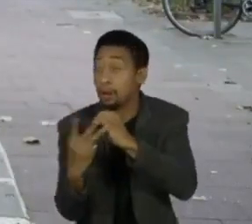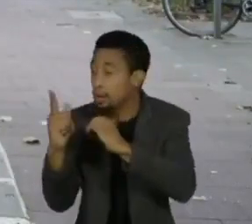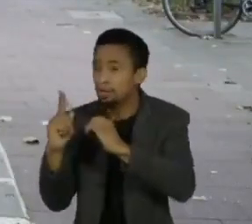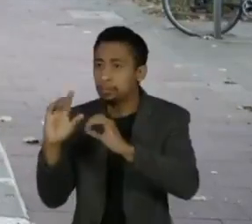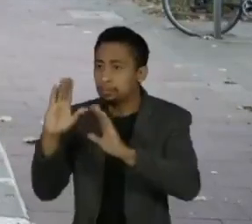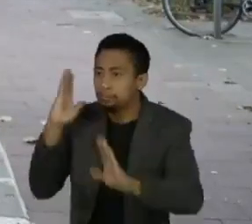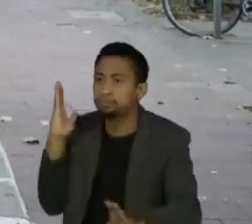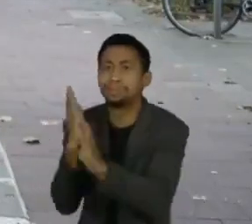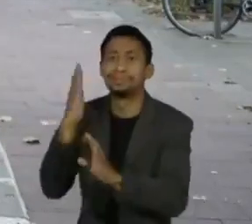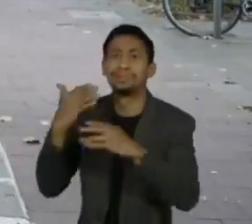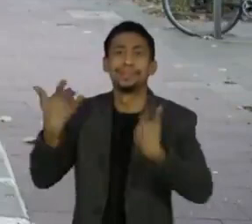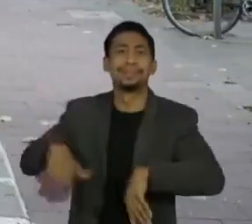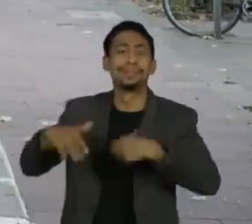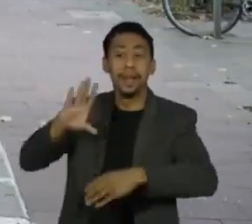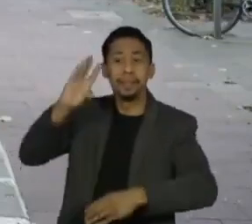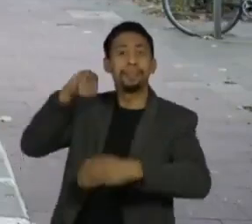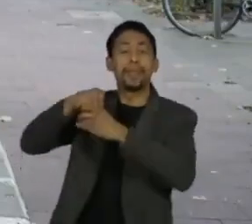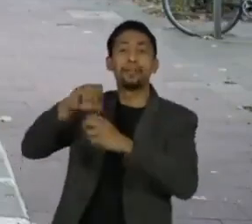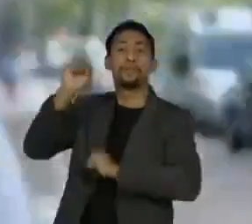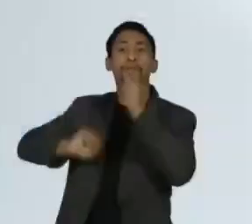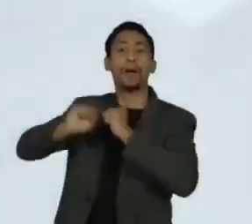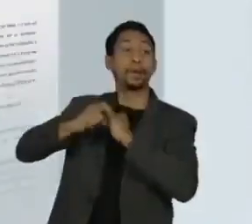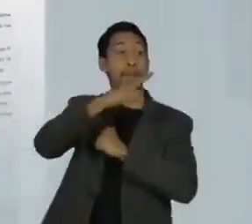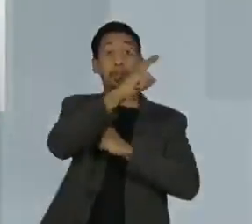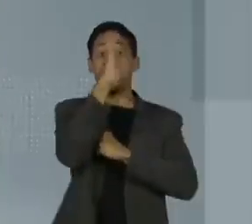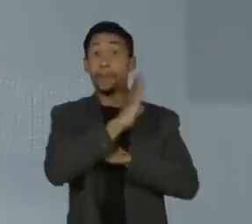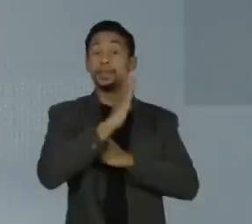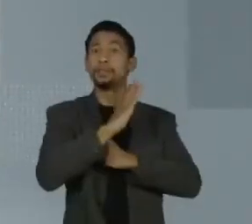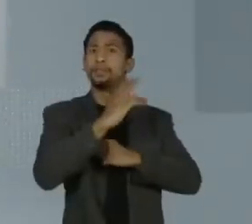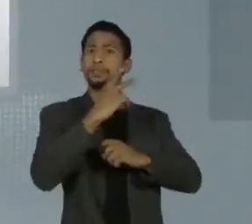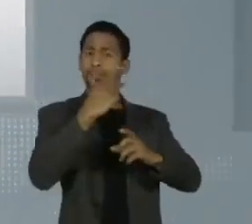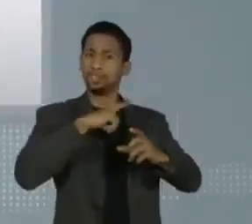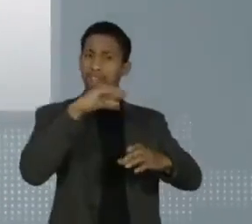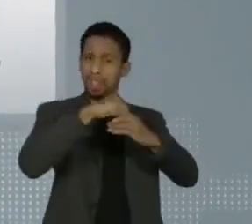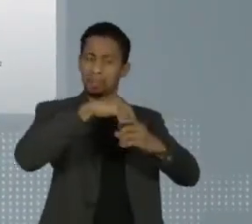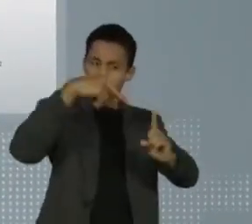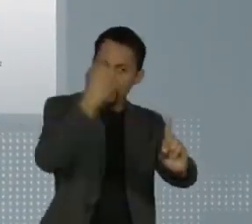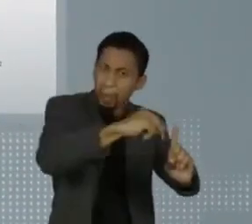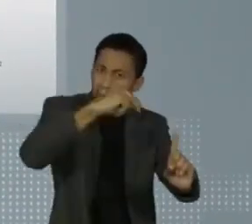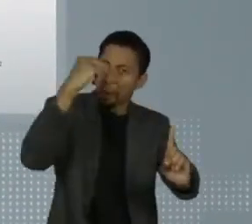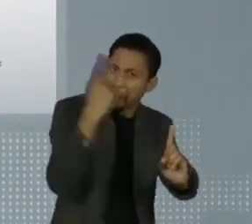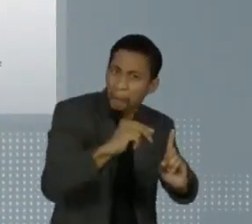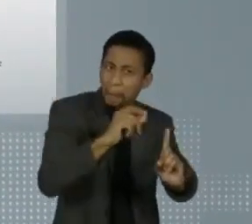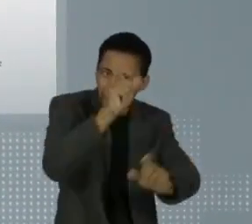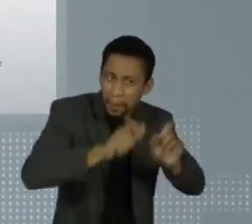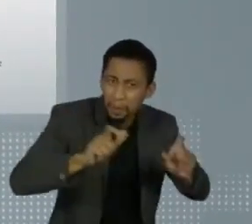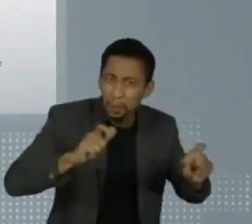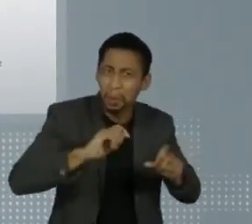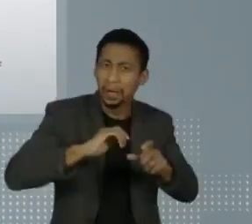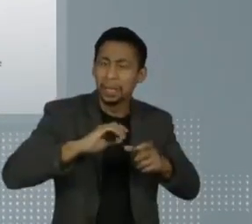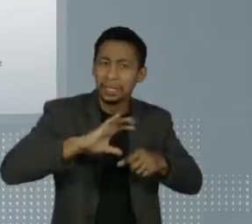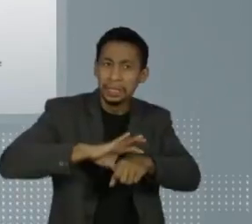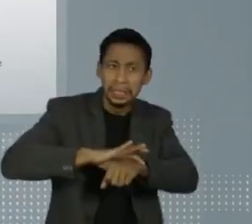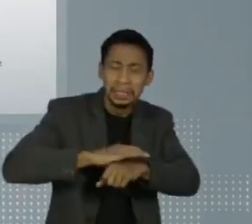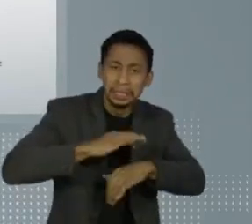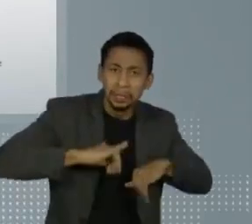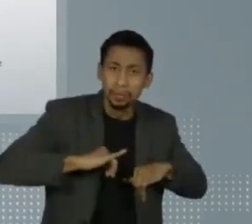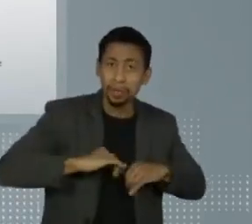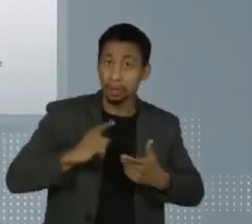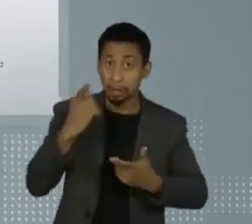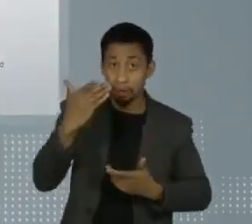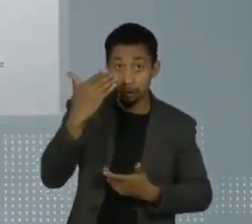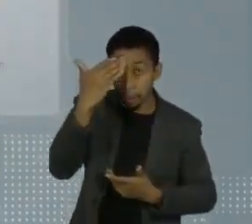acontecia em sua fábrica lá no Brasil. Um relatório produzido a pedido do Ministério Público Federal contradiz esta